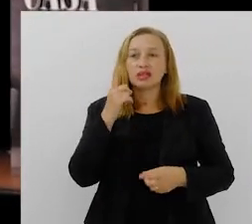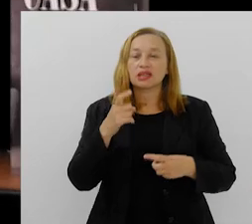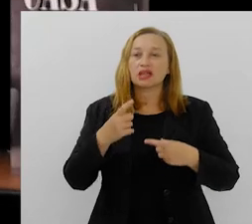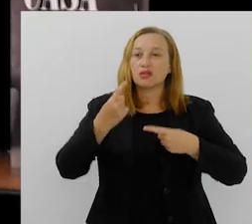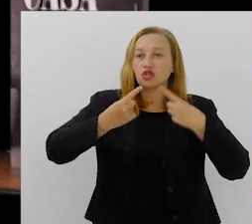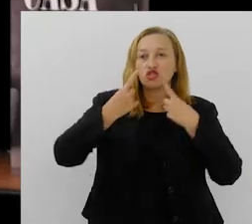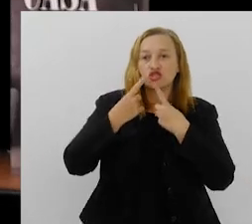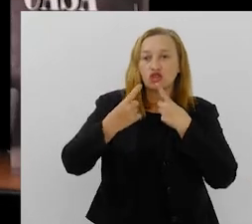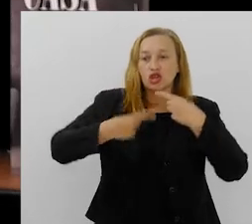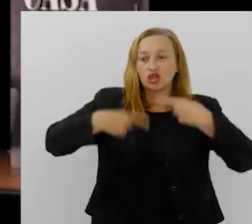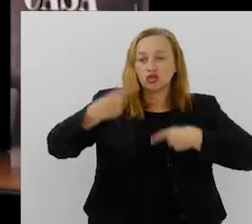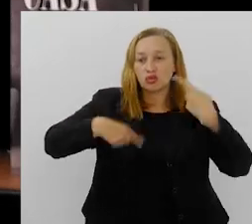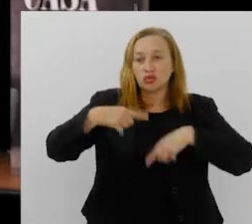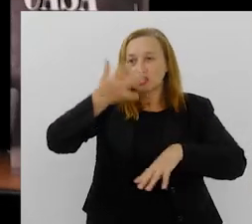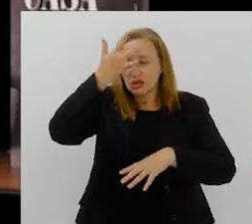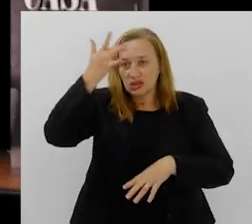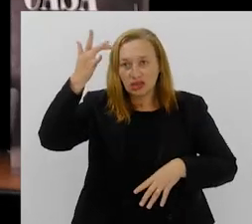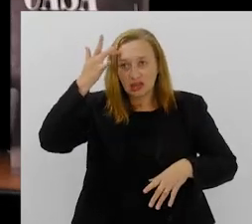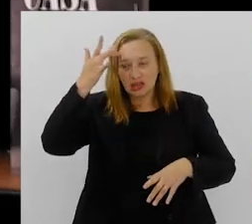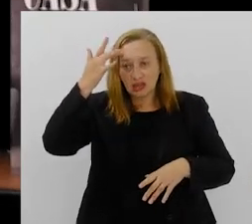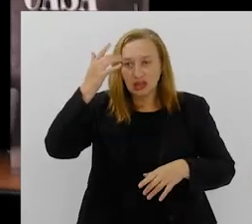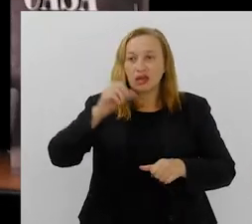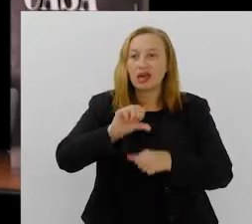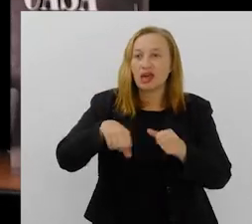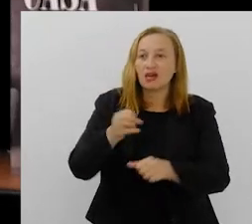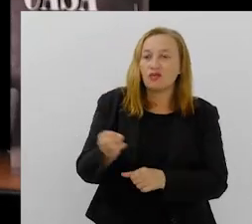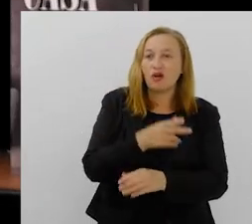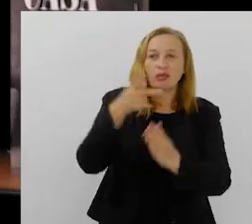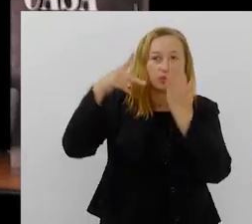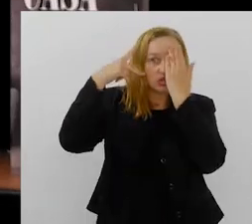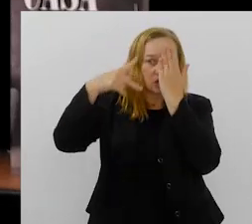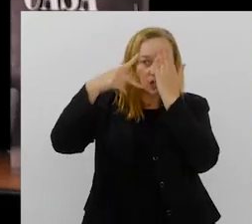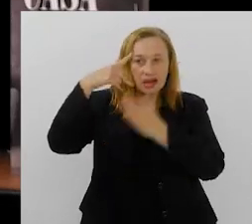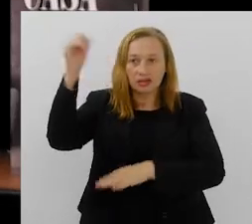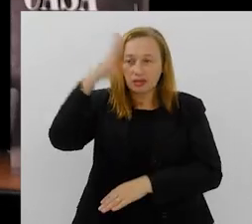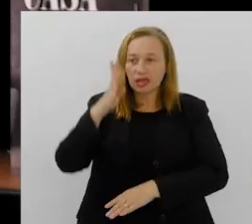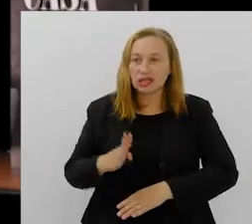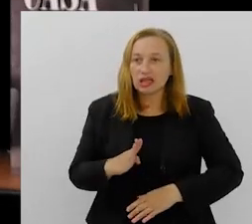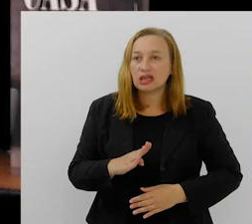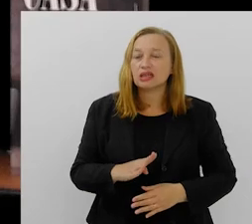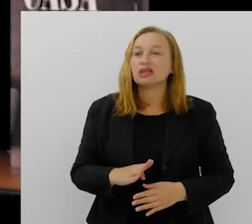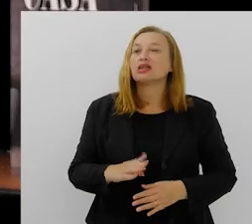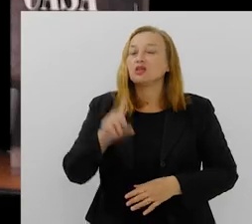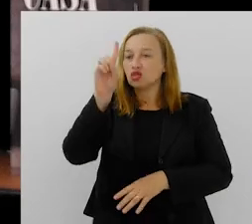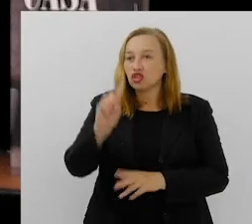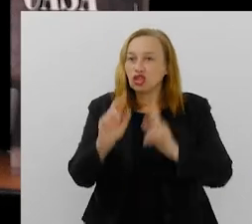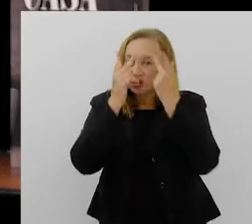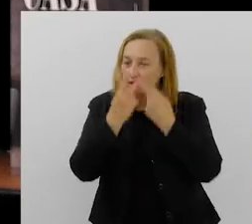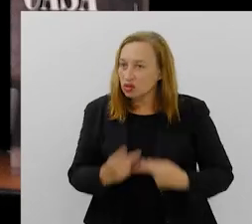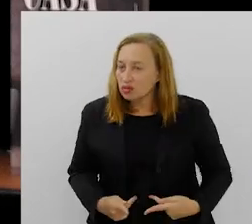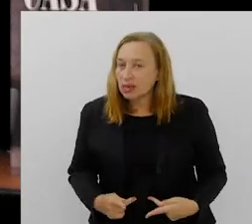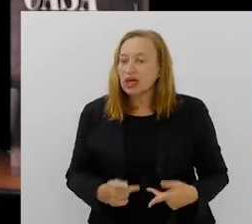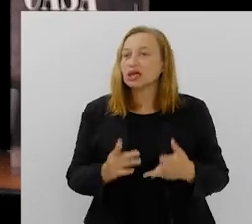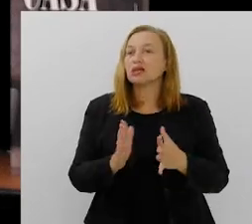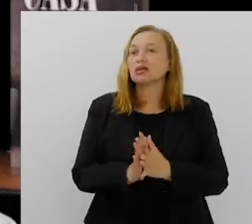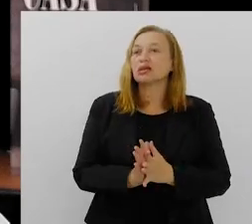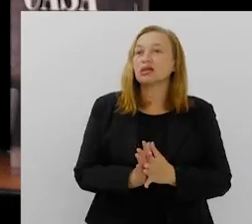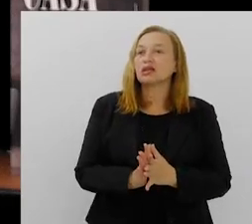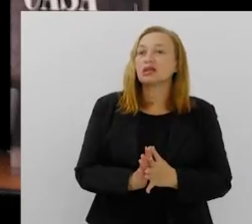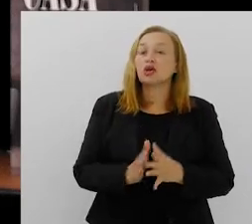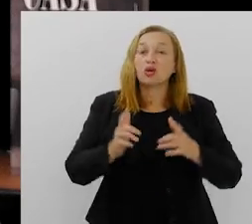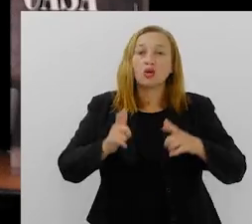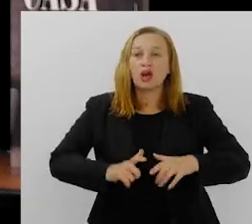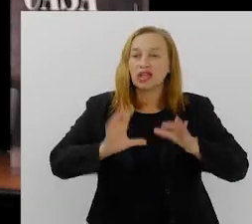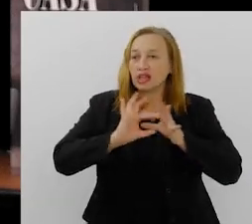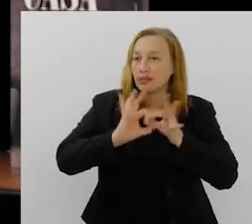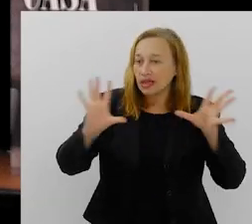uma discussão sobre a saúde mental e a reforma psiquiátrica brasileira na perspectiva dos direitos humanos, na perspectiva